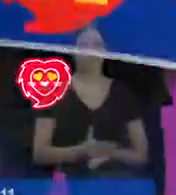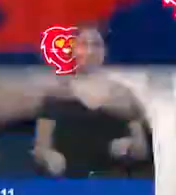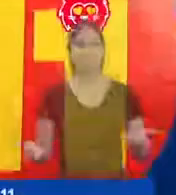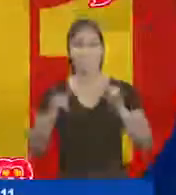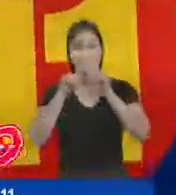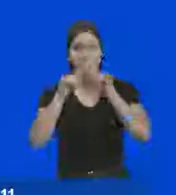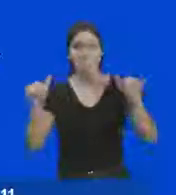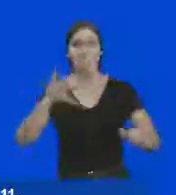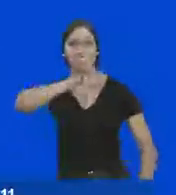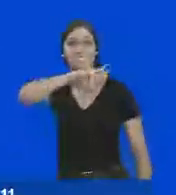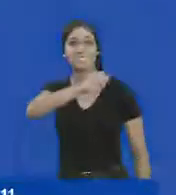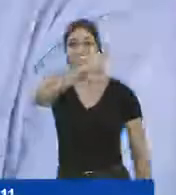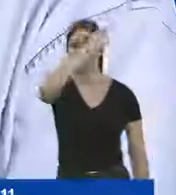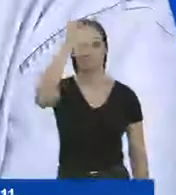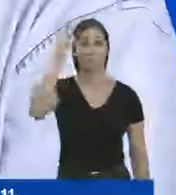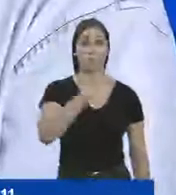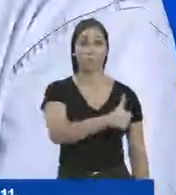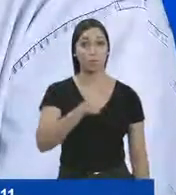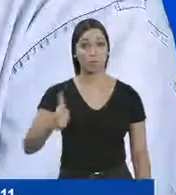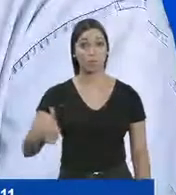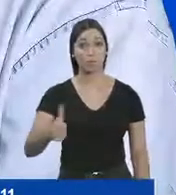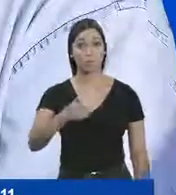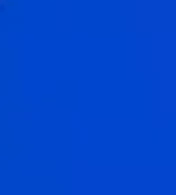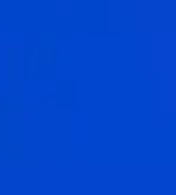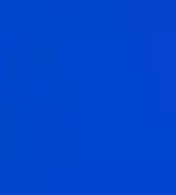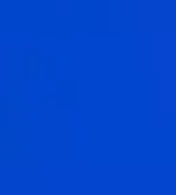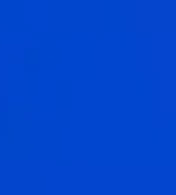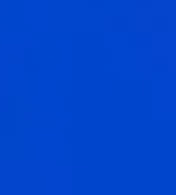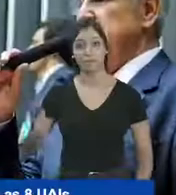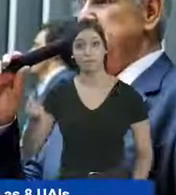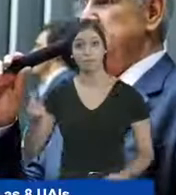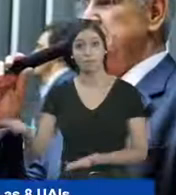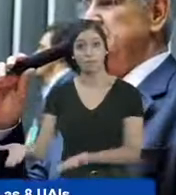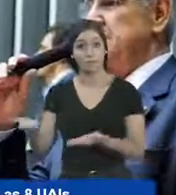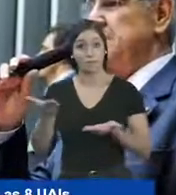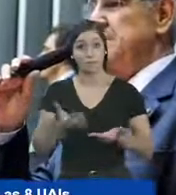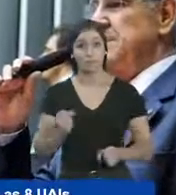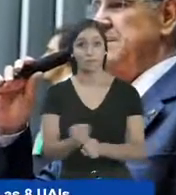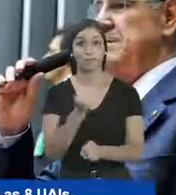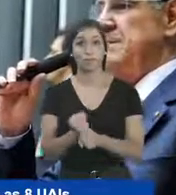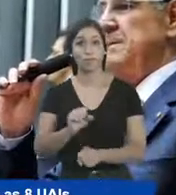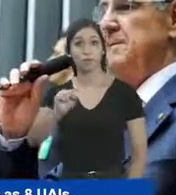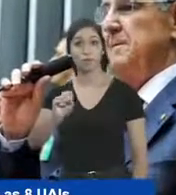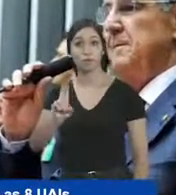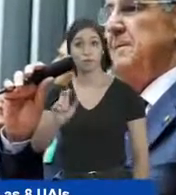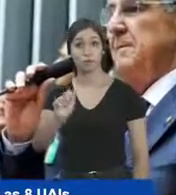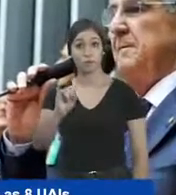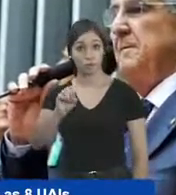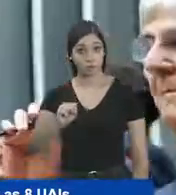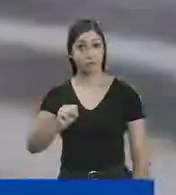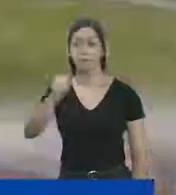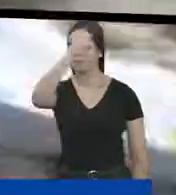Começa agora o programa Odelmo Prefeito Onze, o deputado federal que trouxe recursos para fazer as